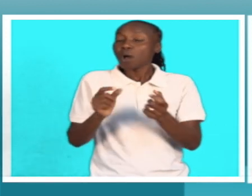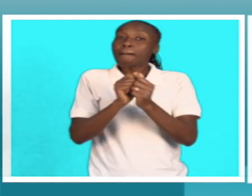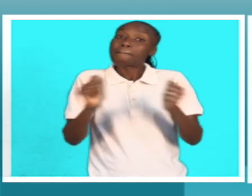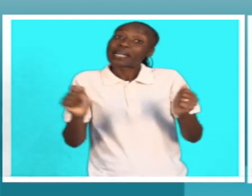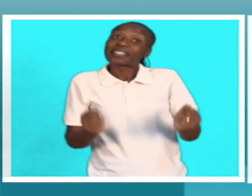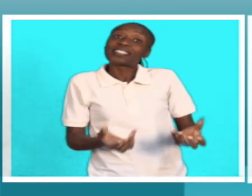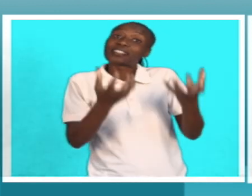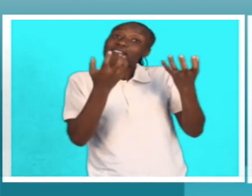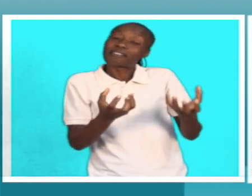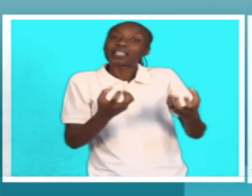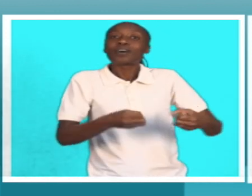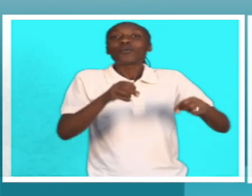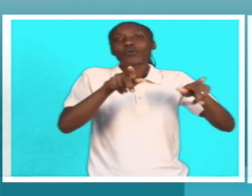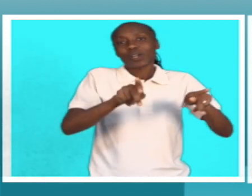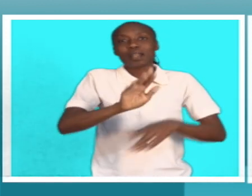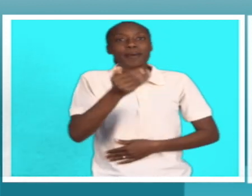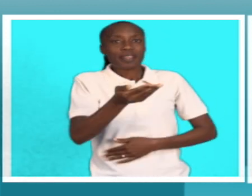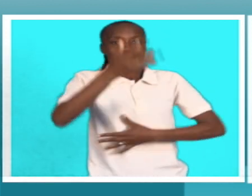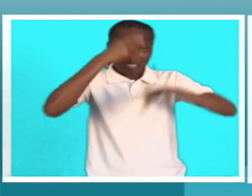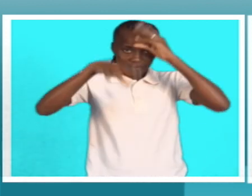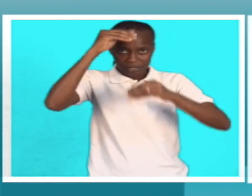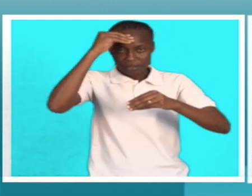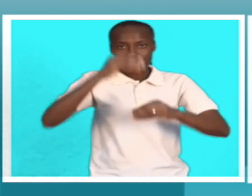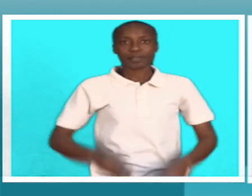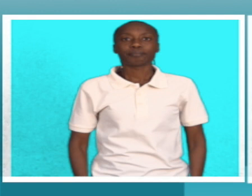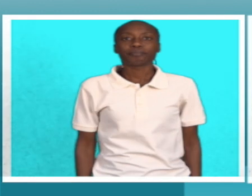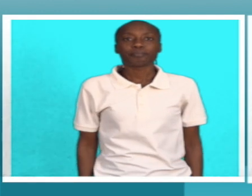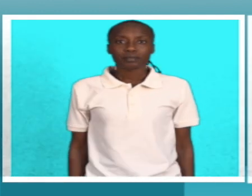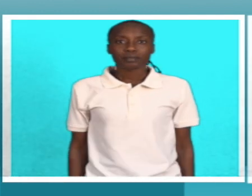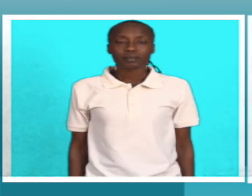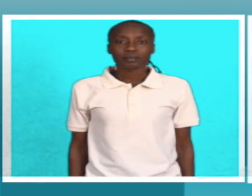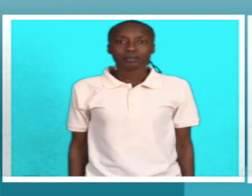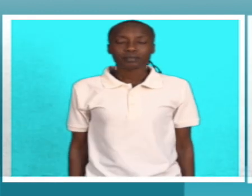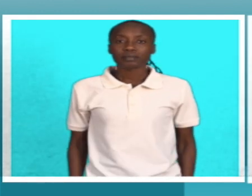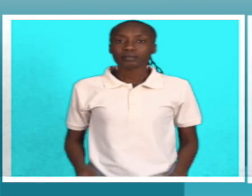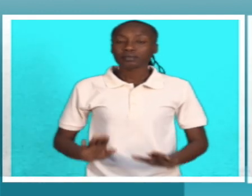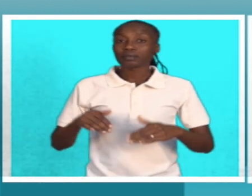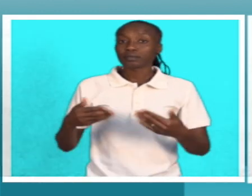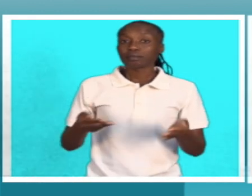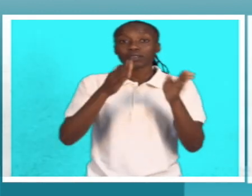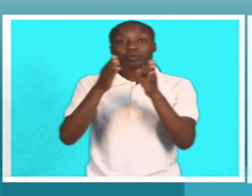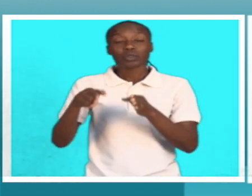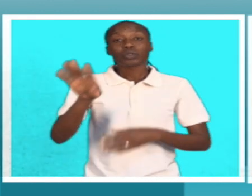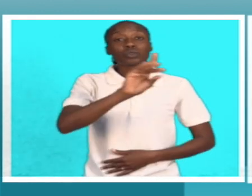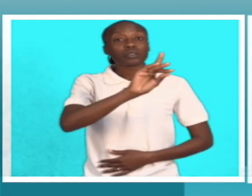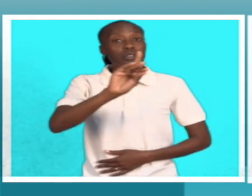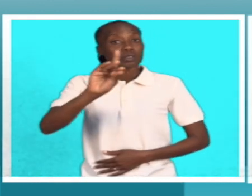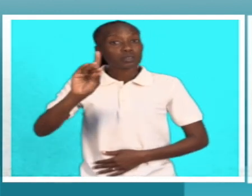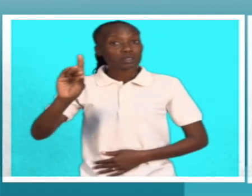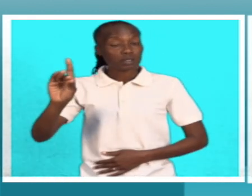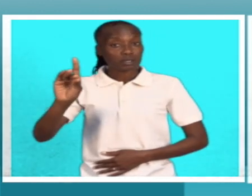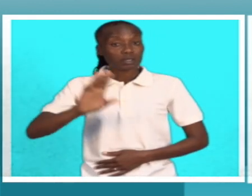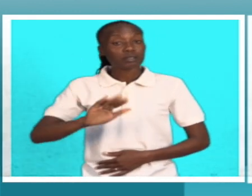apenas lhes falta uma oportunidade para aprender. Para que as pessoas com deficiência não